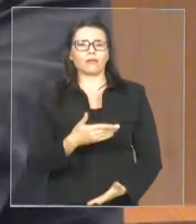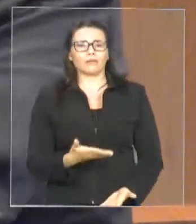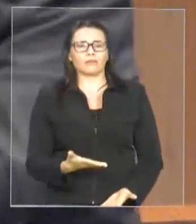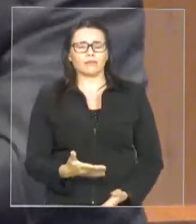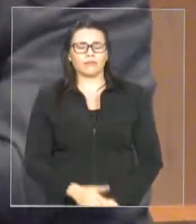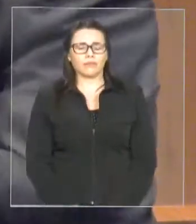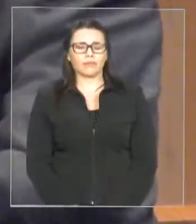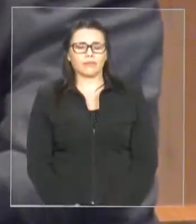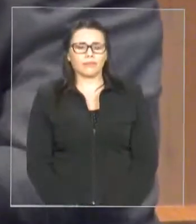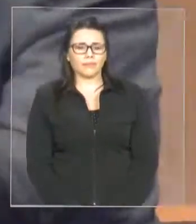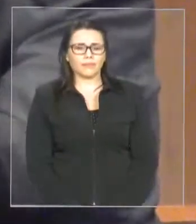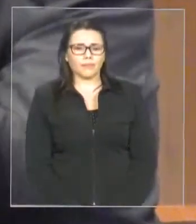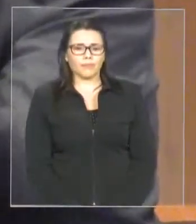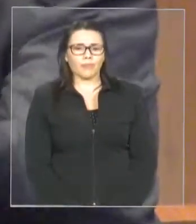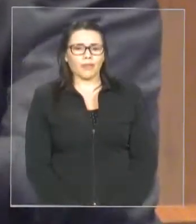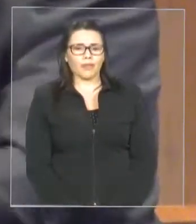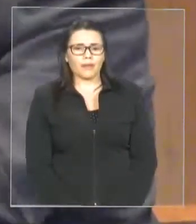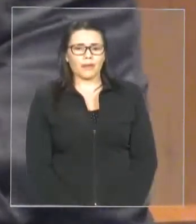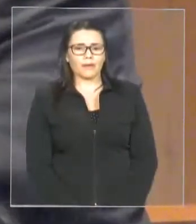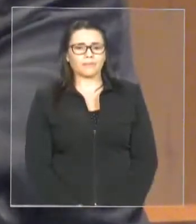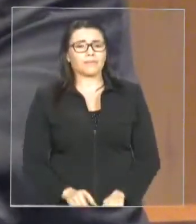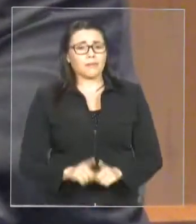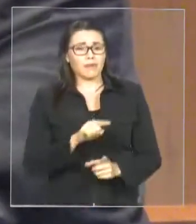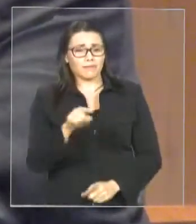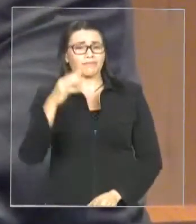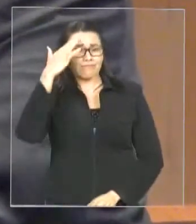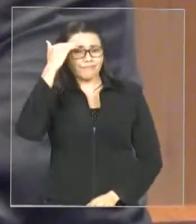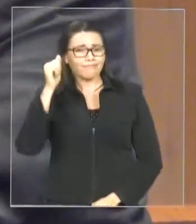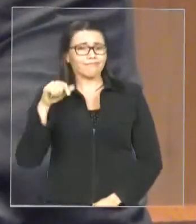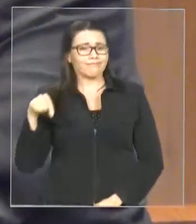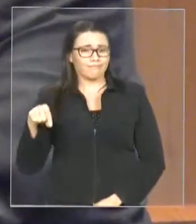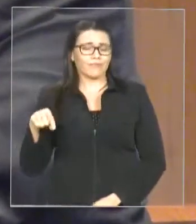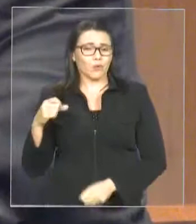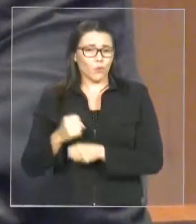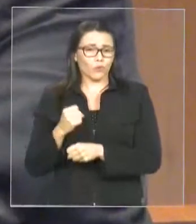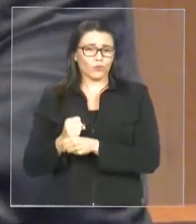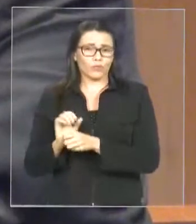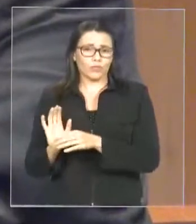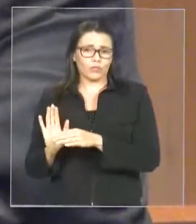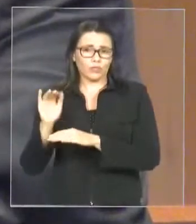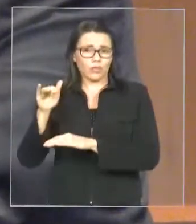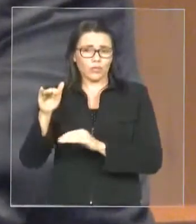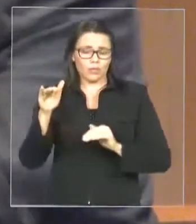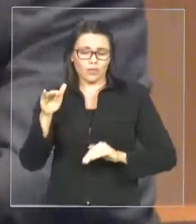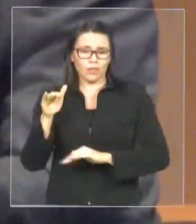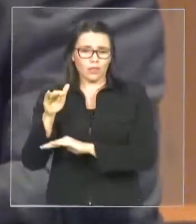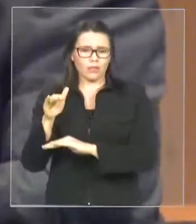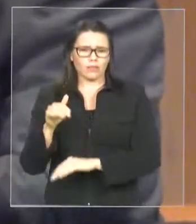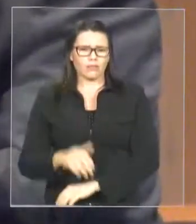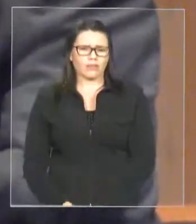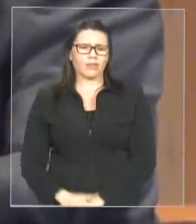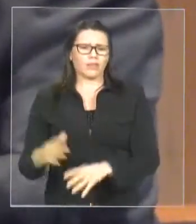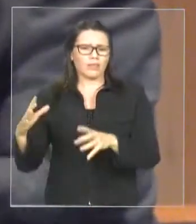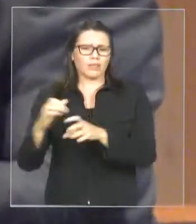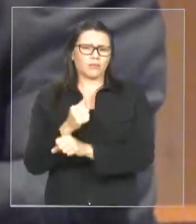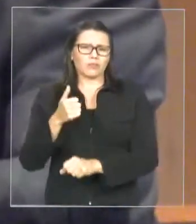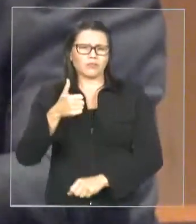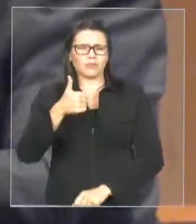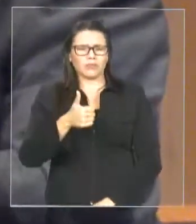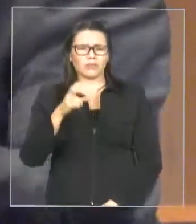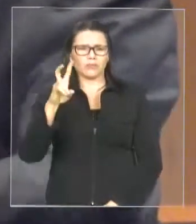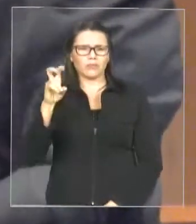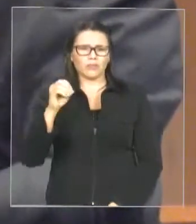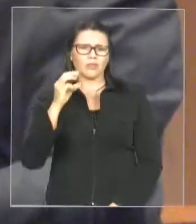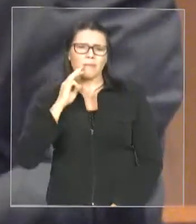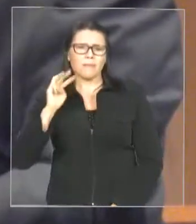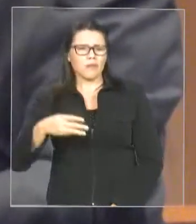E também os valores do viaduto colocado pelo governador Jackson Lago, 150 milhões, eu não sei o valor, mas